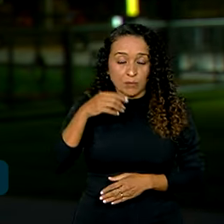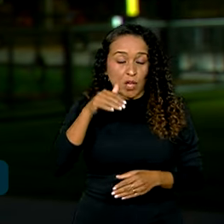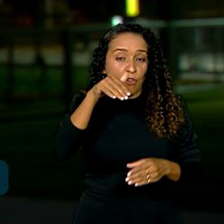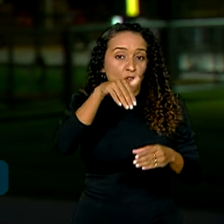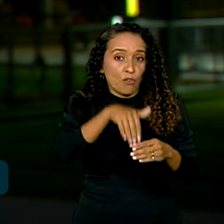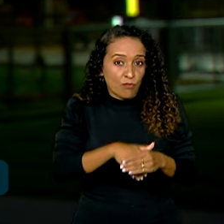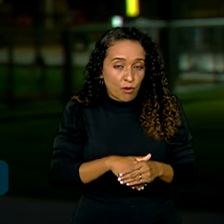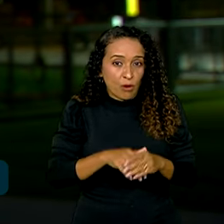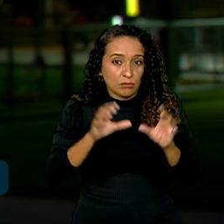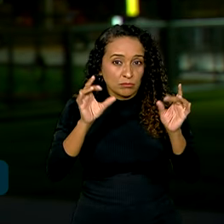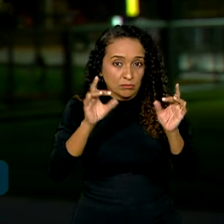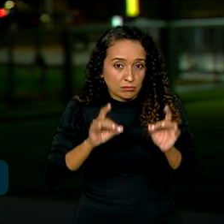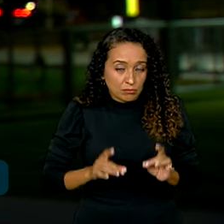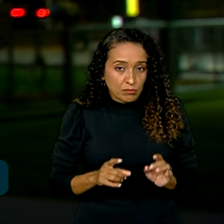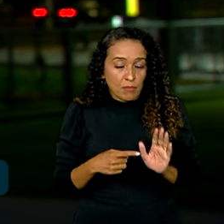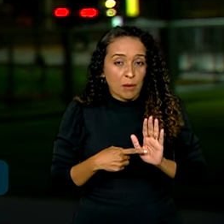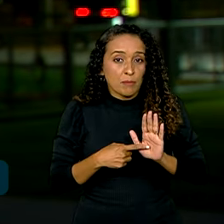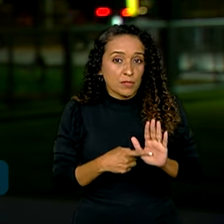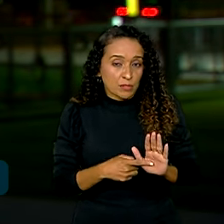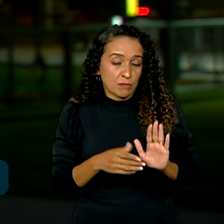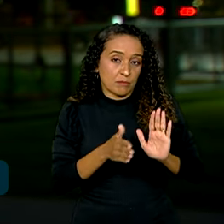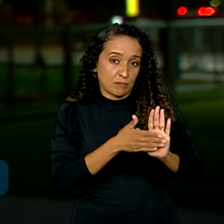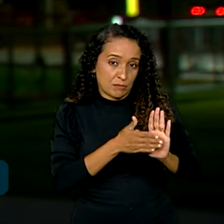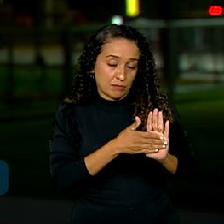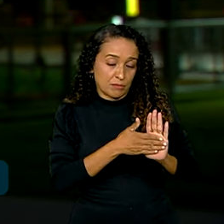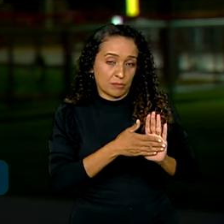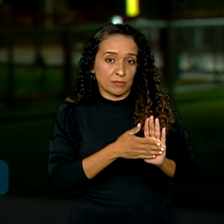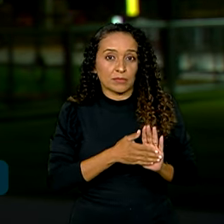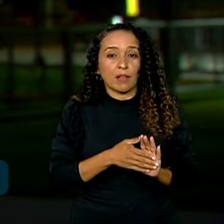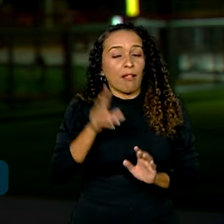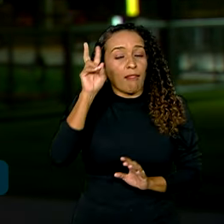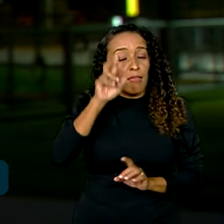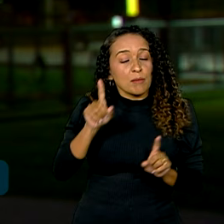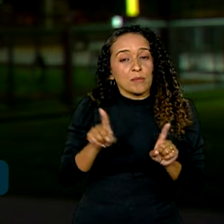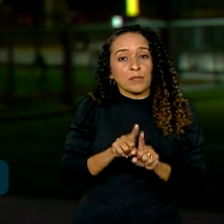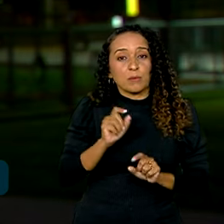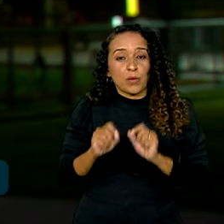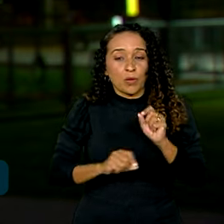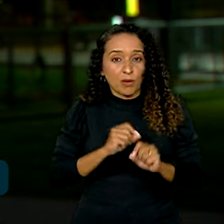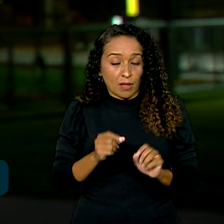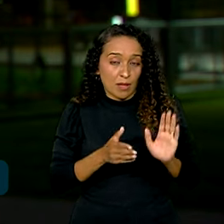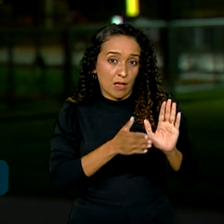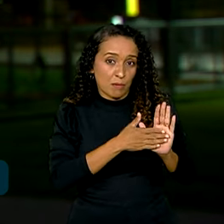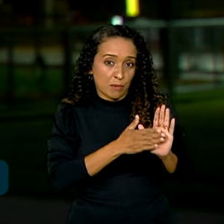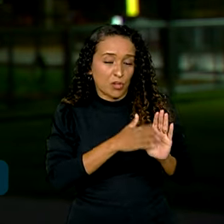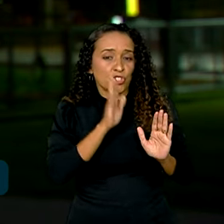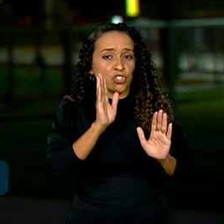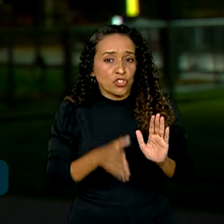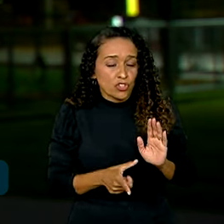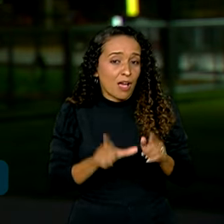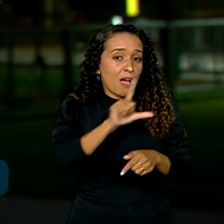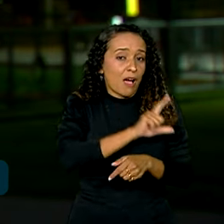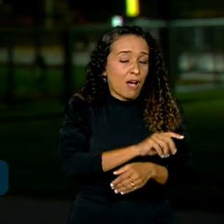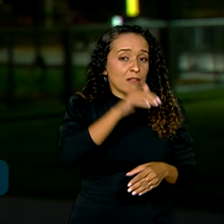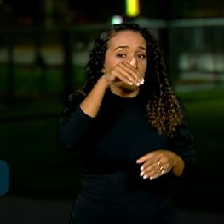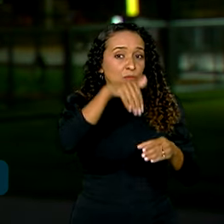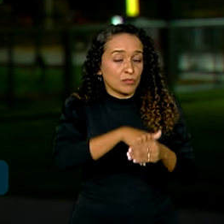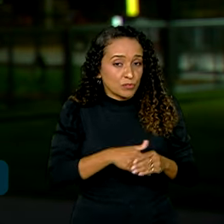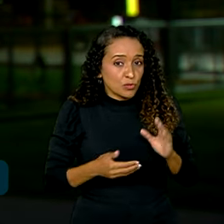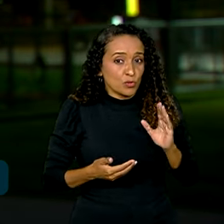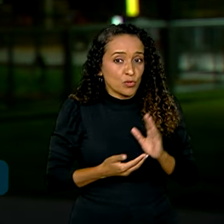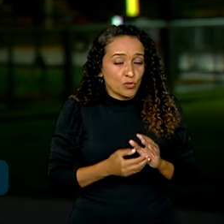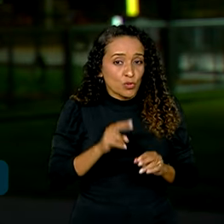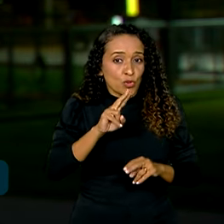votam os destaques apresentados à proposta. A gente lembra também que essa proposta já havia sido aprovada pela Casa em